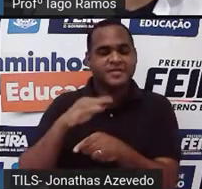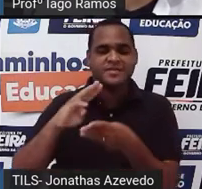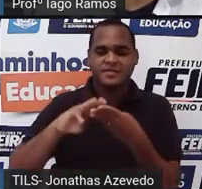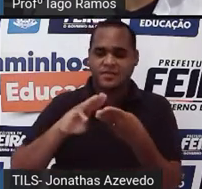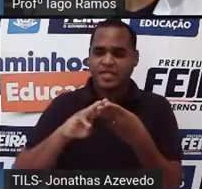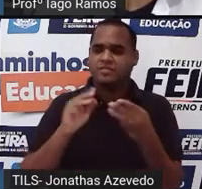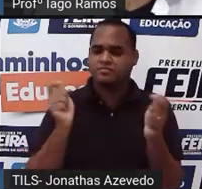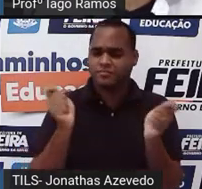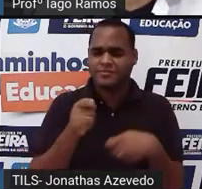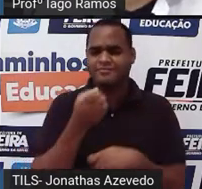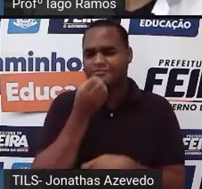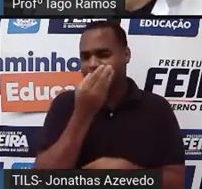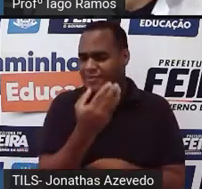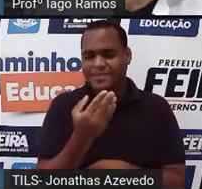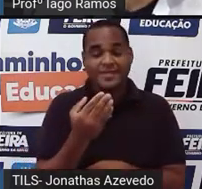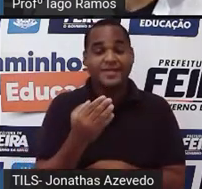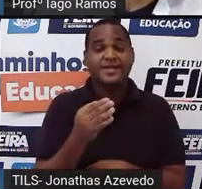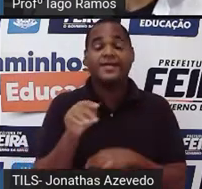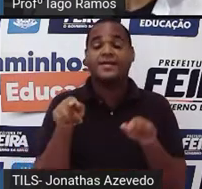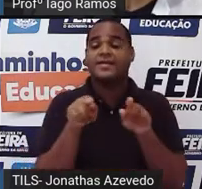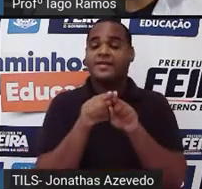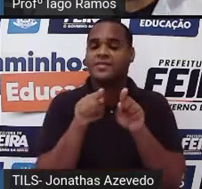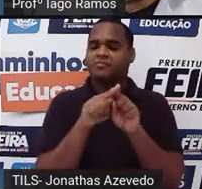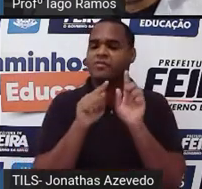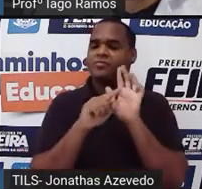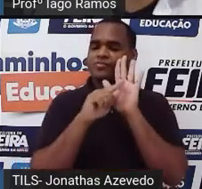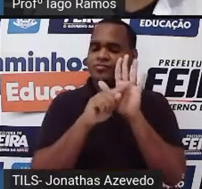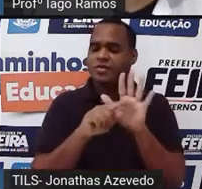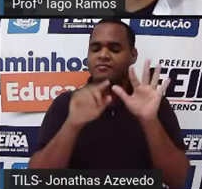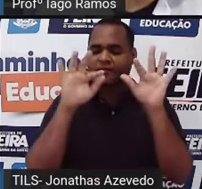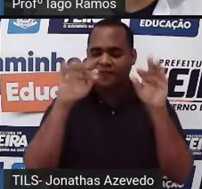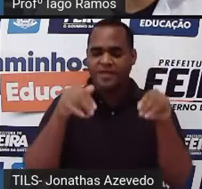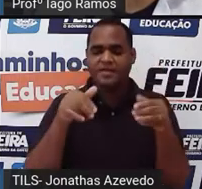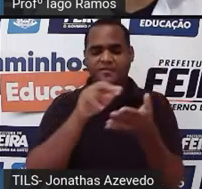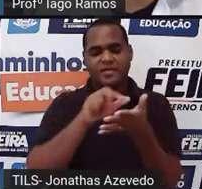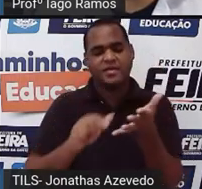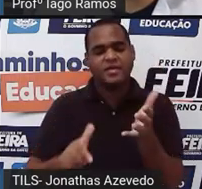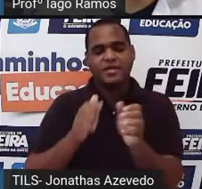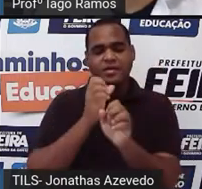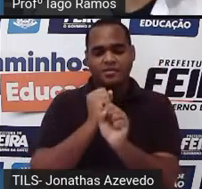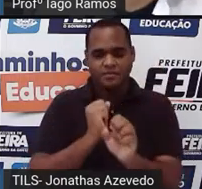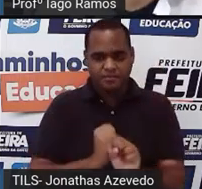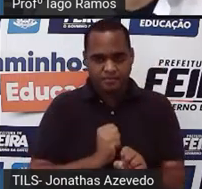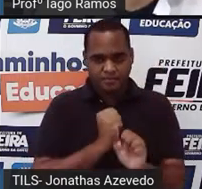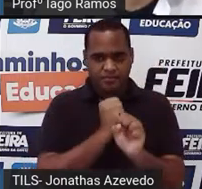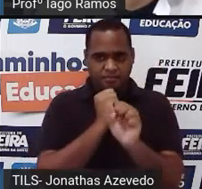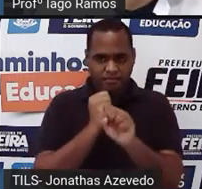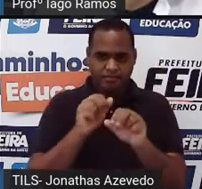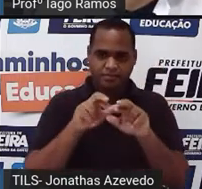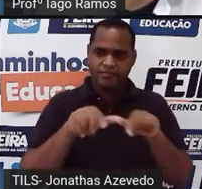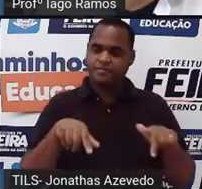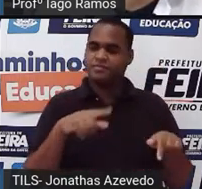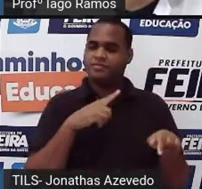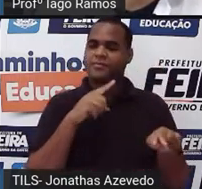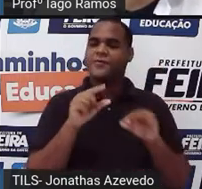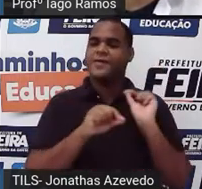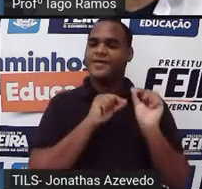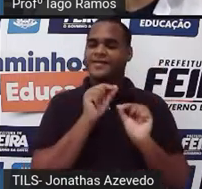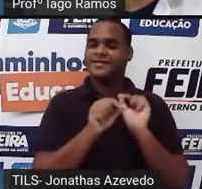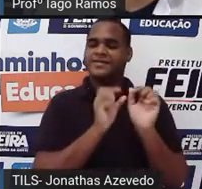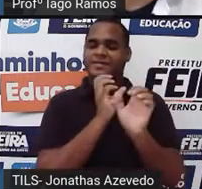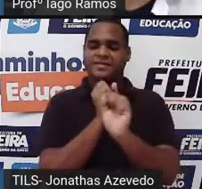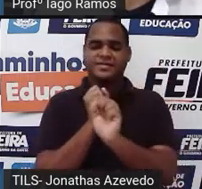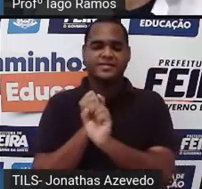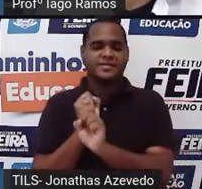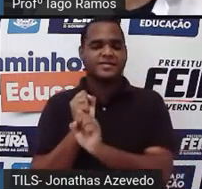ajuda, né? A finalizar os cálculos feitos, né? Para a